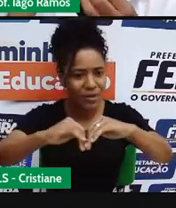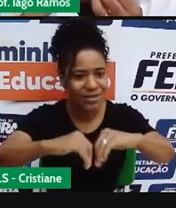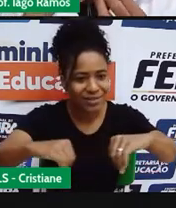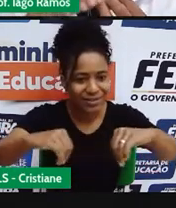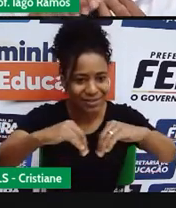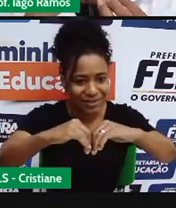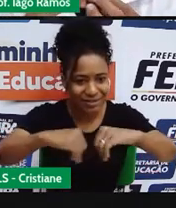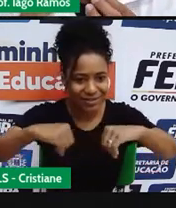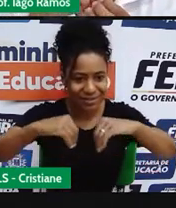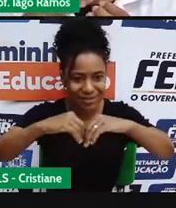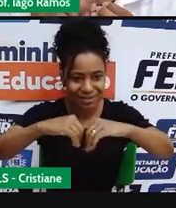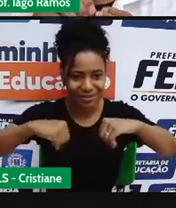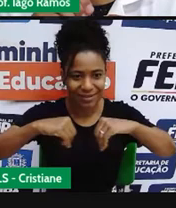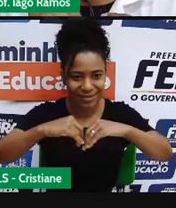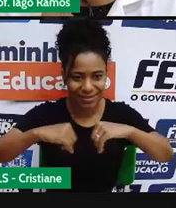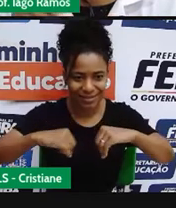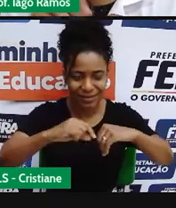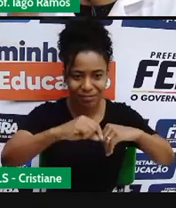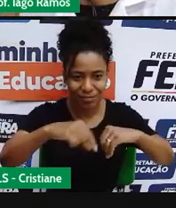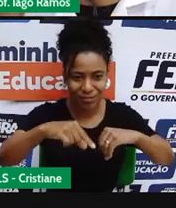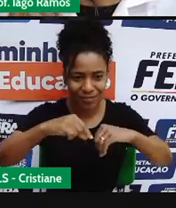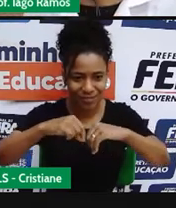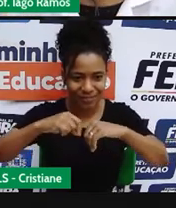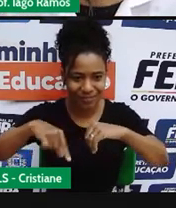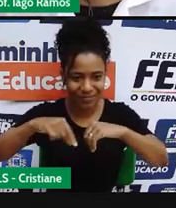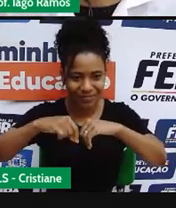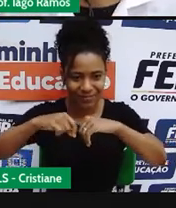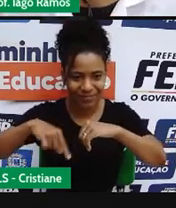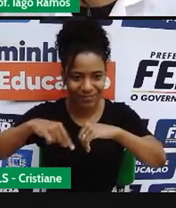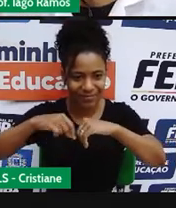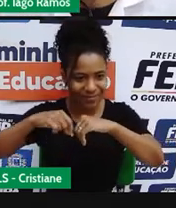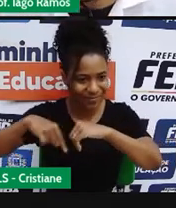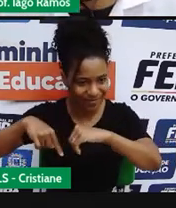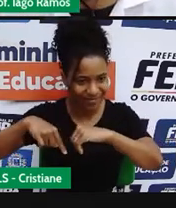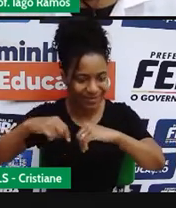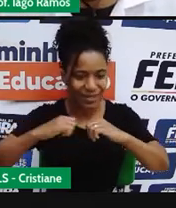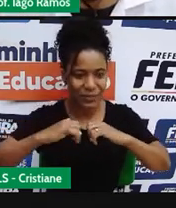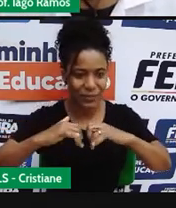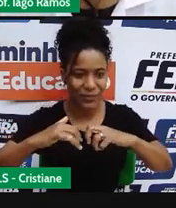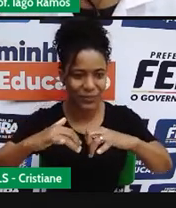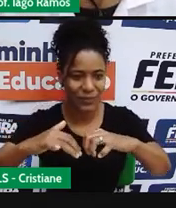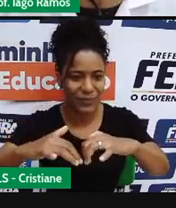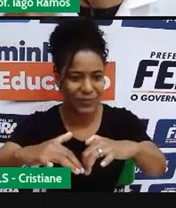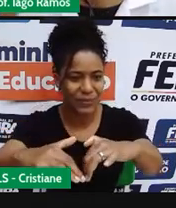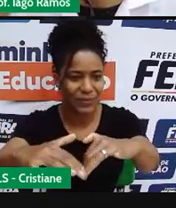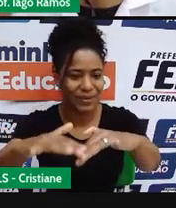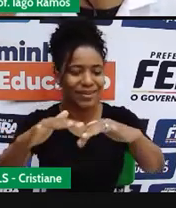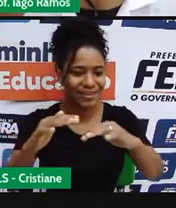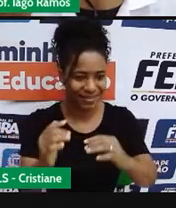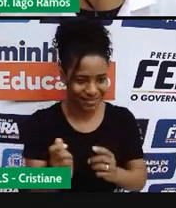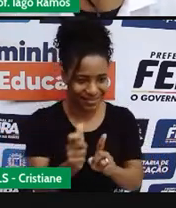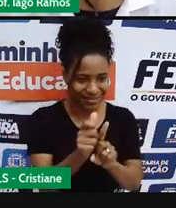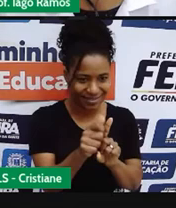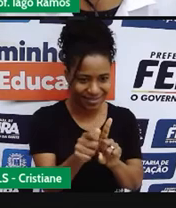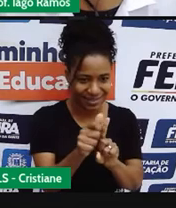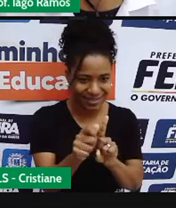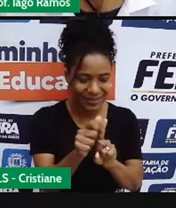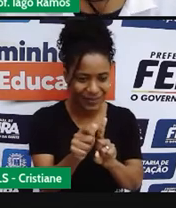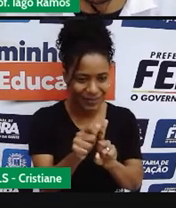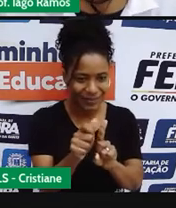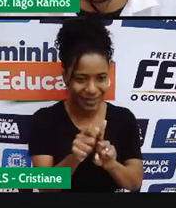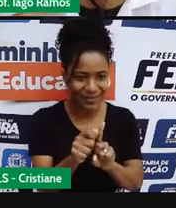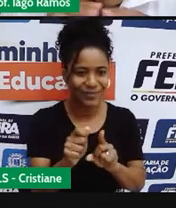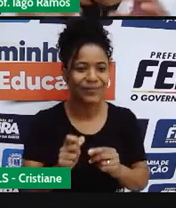os buraquinhos que serão feitos na terra para se plantar milho, tá? Então, vai ser plantada uma quantidade,